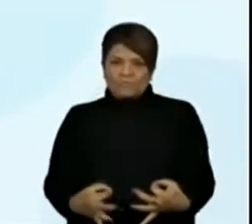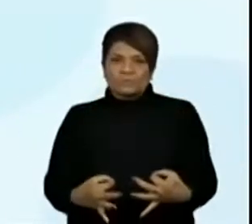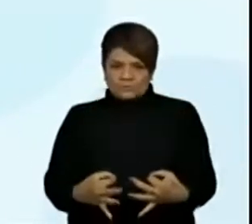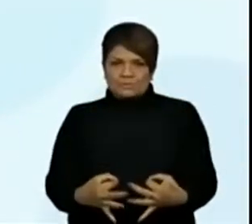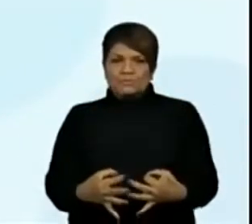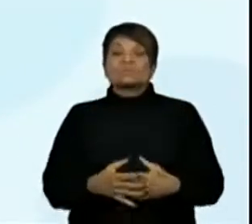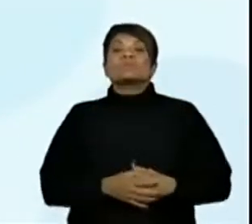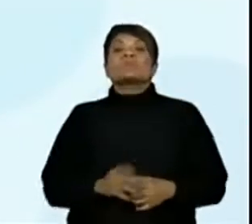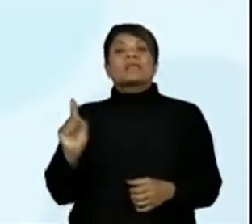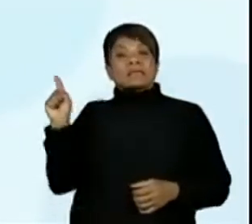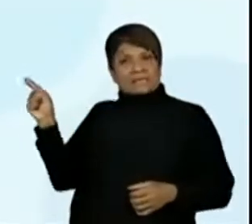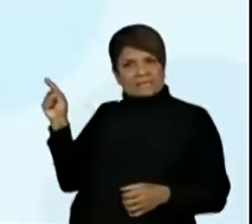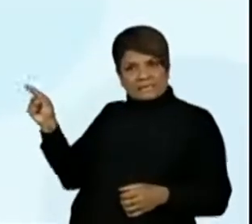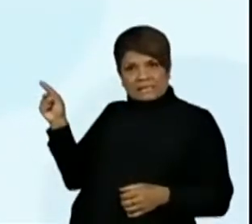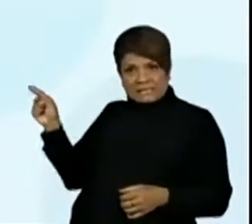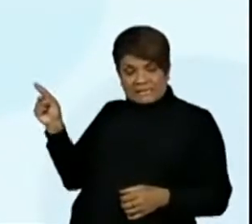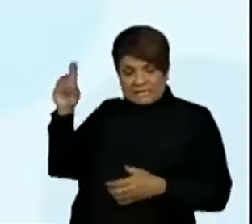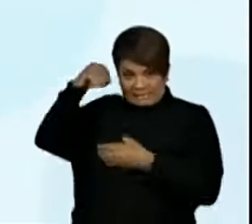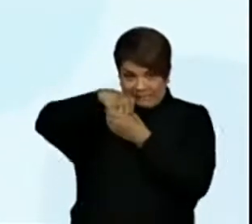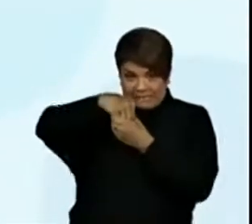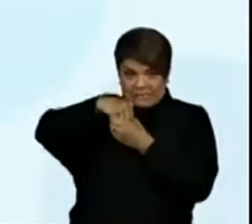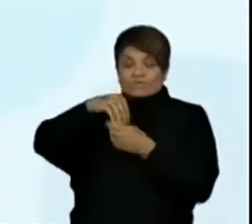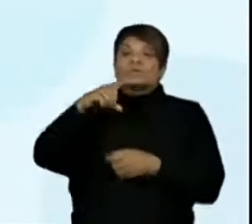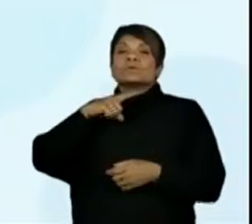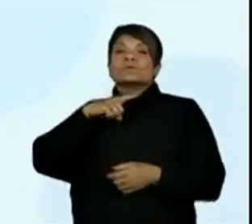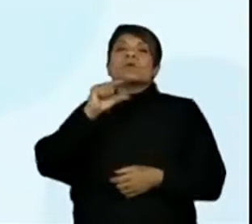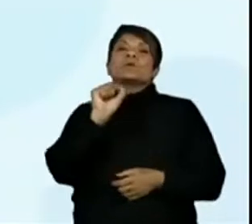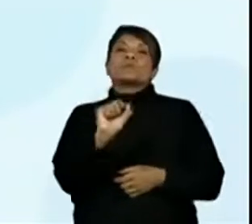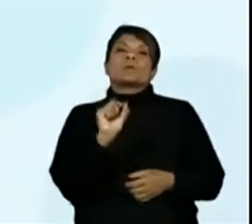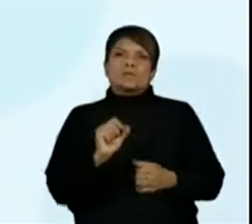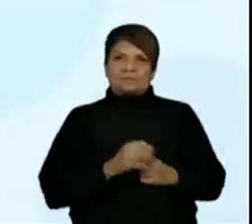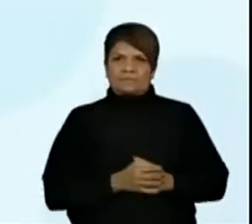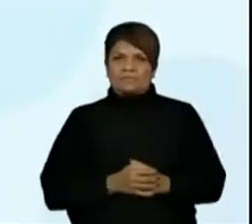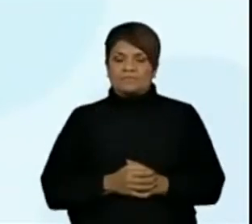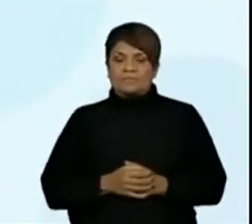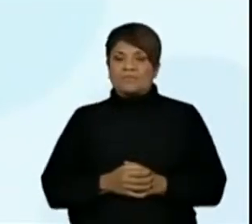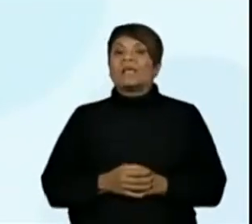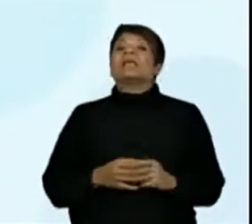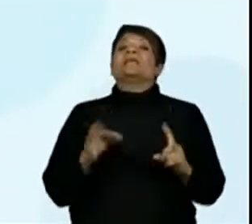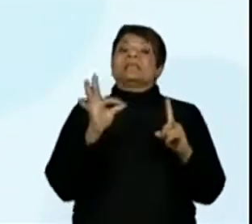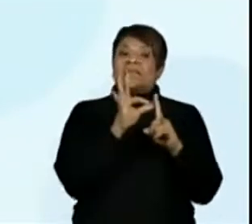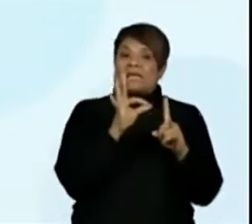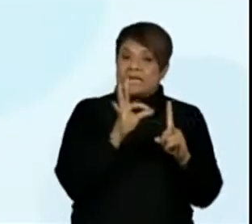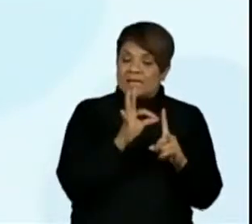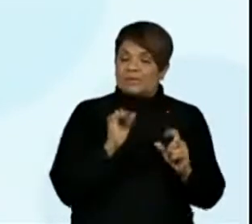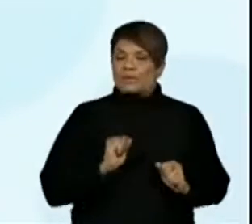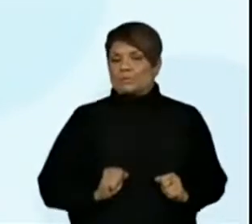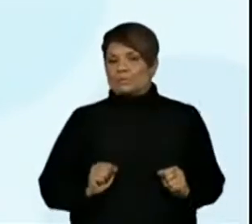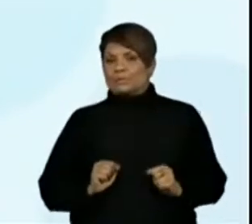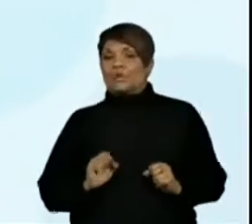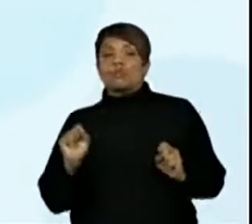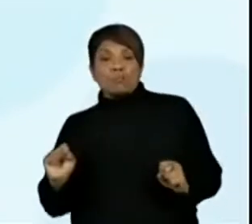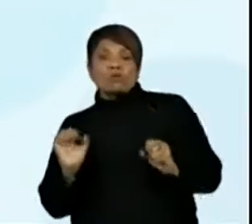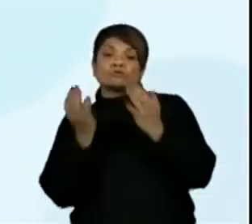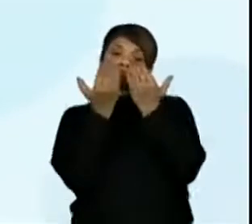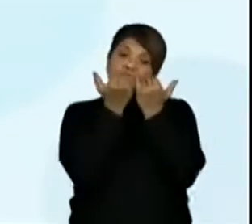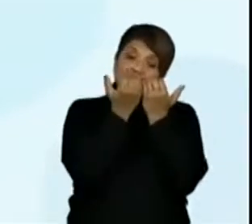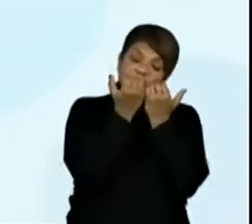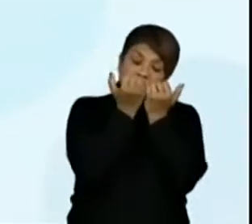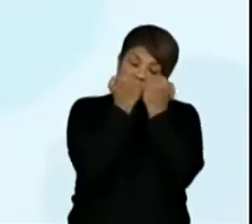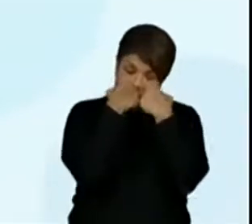E ali está sendo colocado trigo, poderia ser milho,